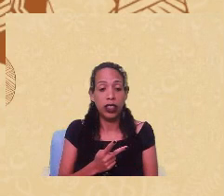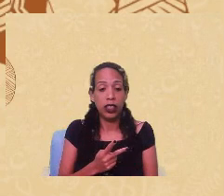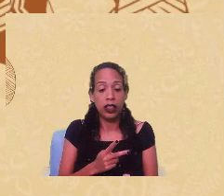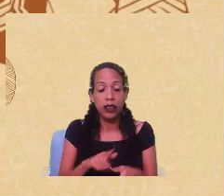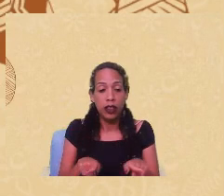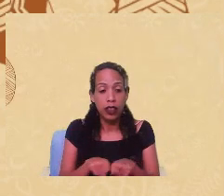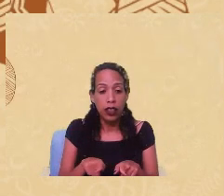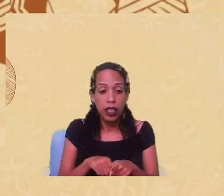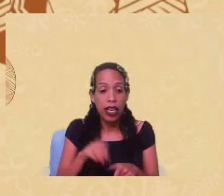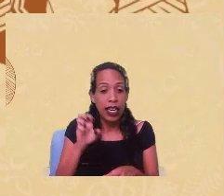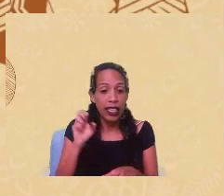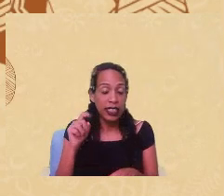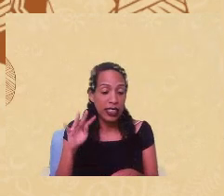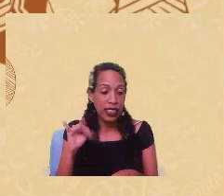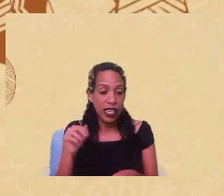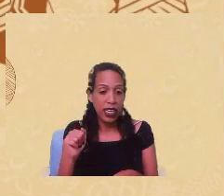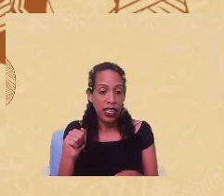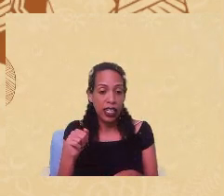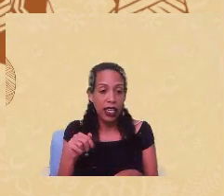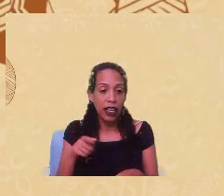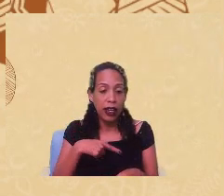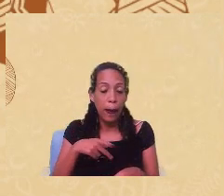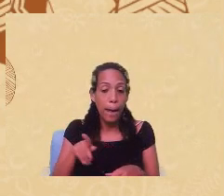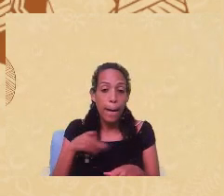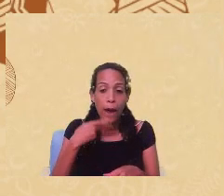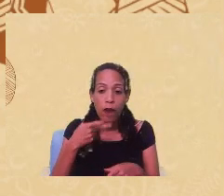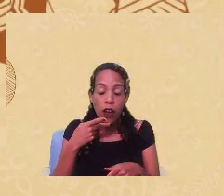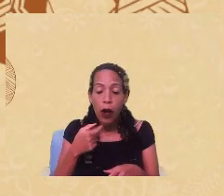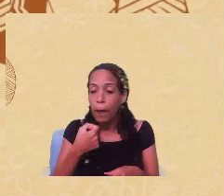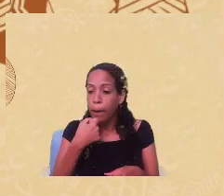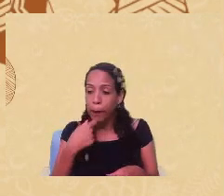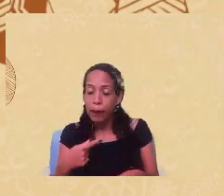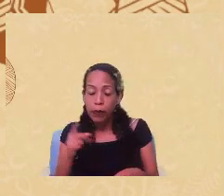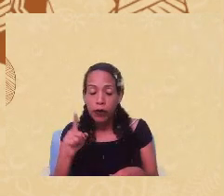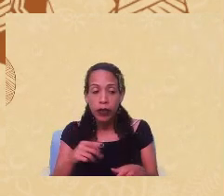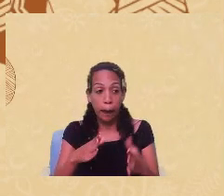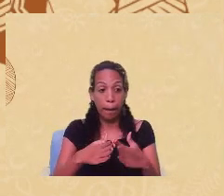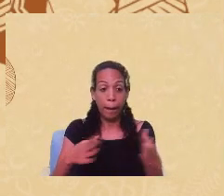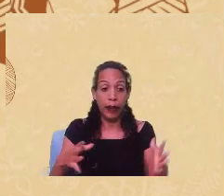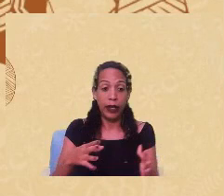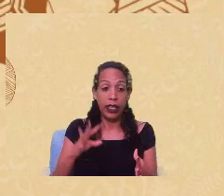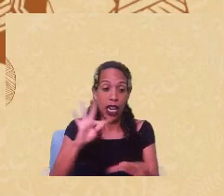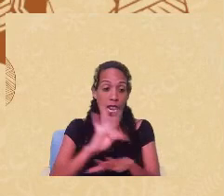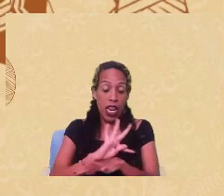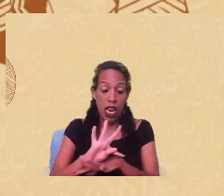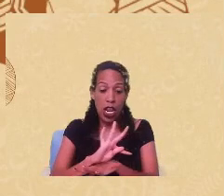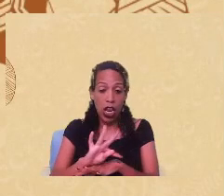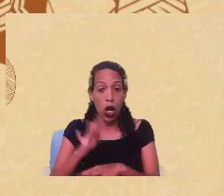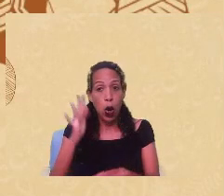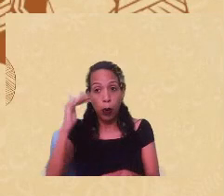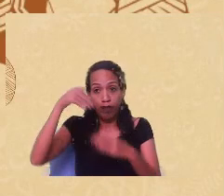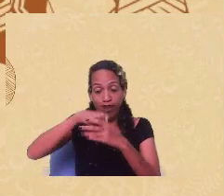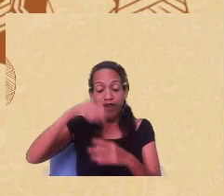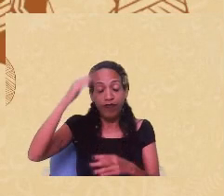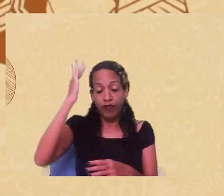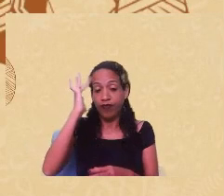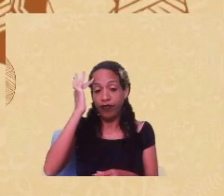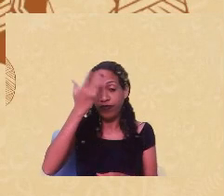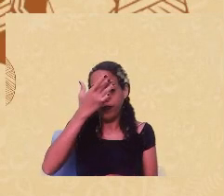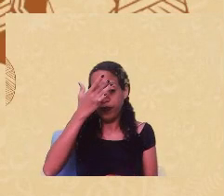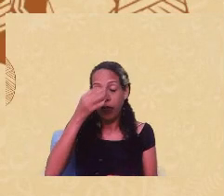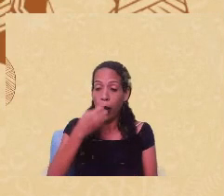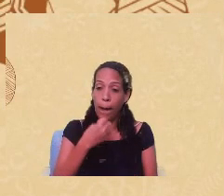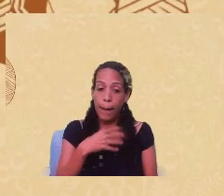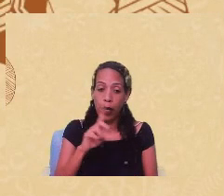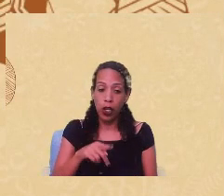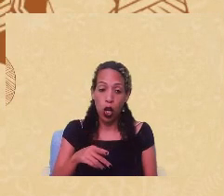histéricas que o pai da psicanálise propôs uma noção basilar de sua perspectiva teórica, o inconsciente. Bem, esse é o